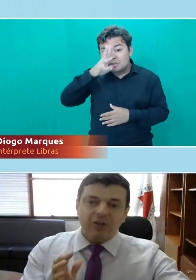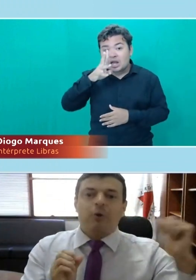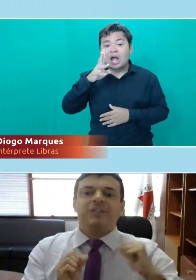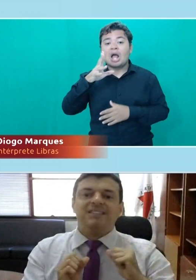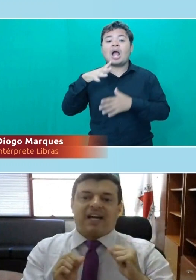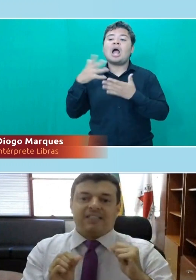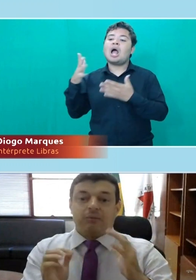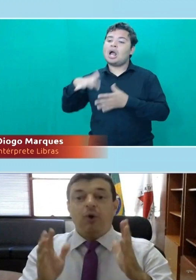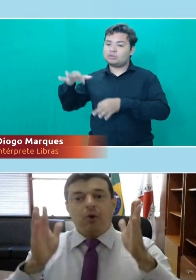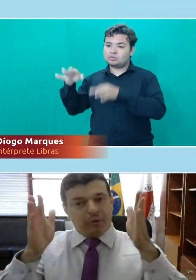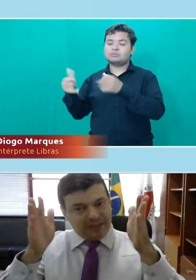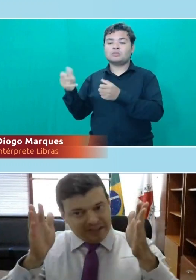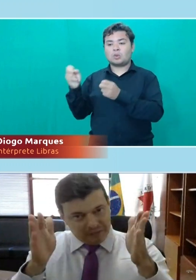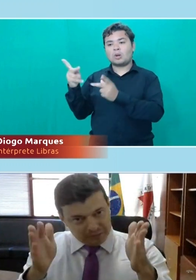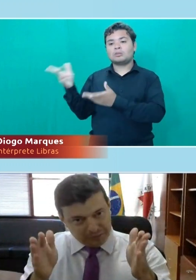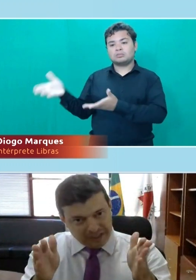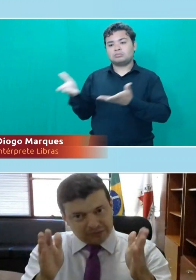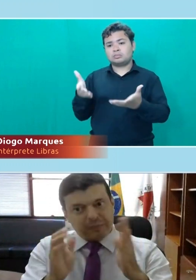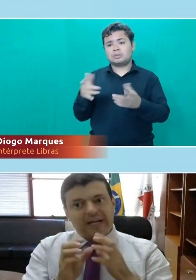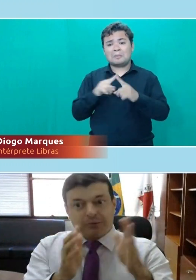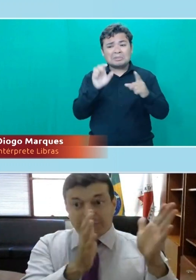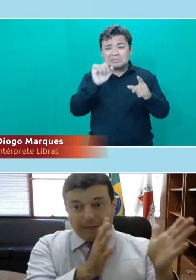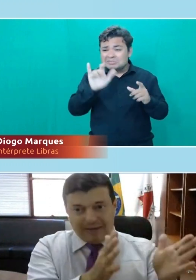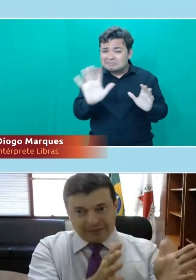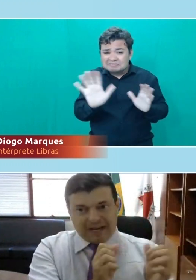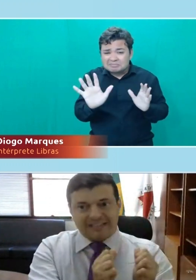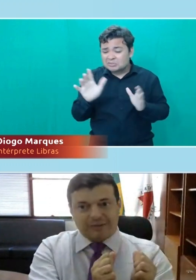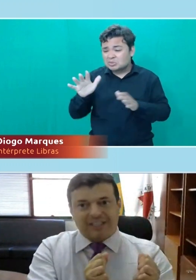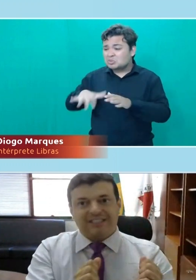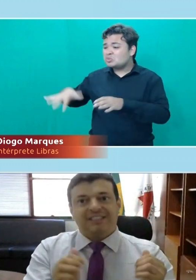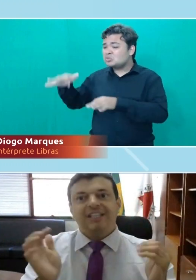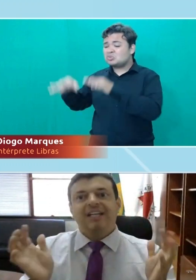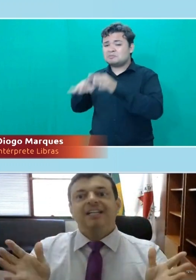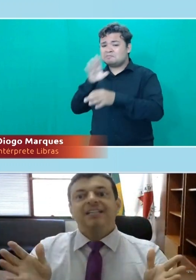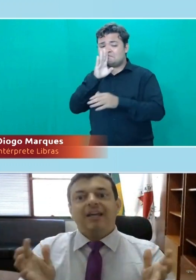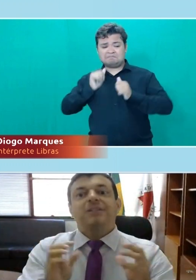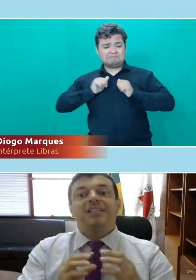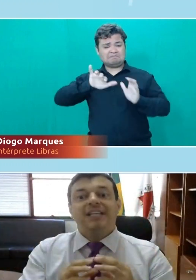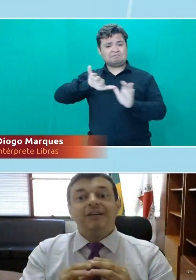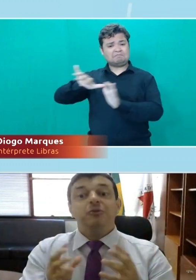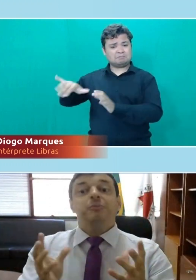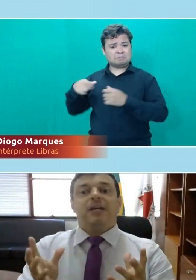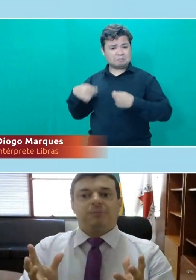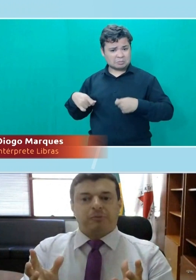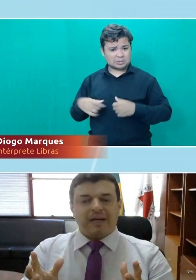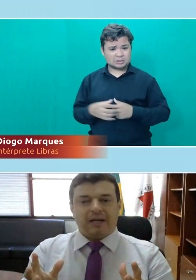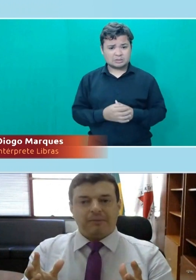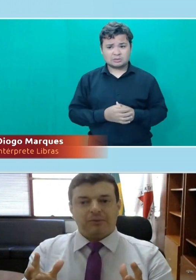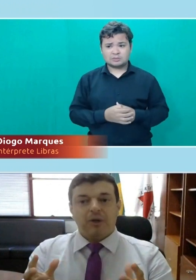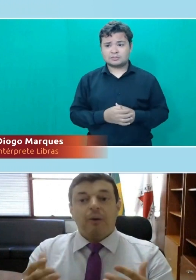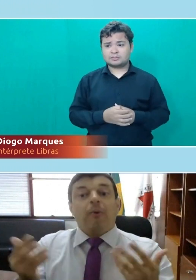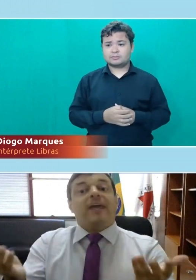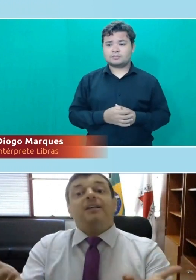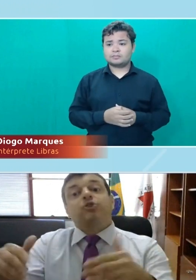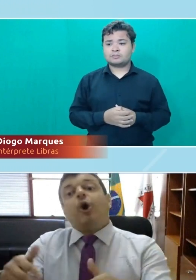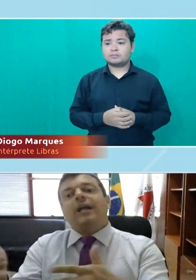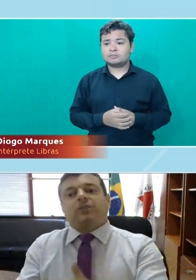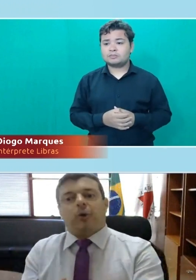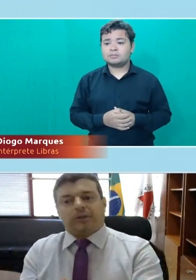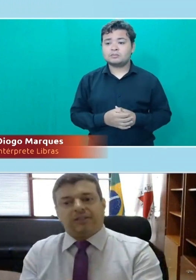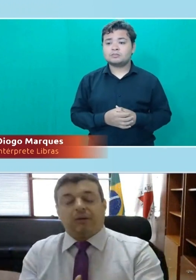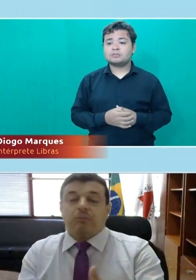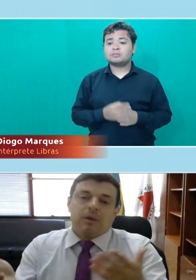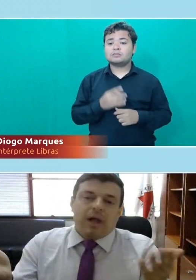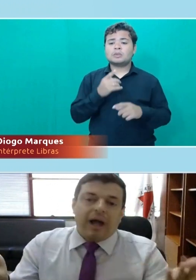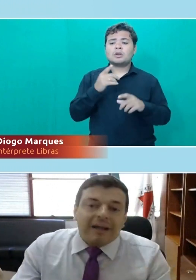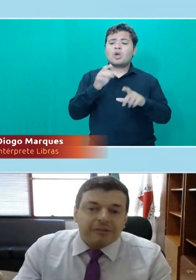como é em outras áreas. Então, tenho que ter os mesmos parâmetros, eu tenho a mesma razão de decidir, tenho que seguir os mesmos parâmetros. Porque só